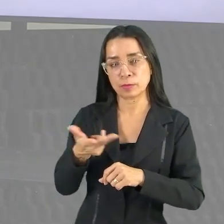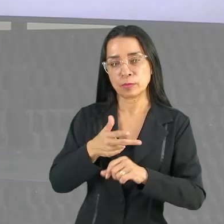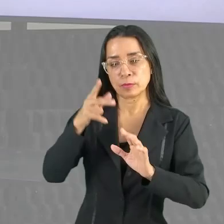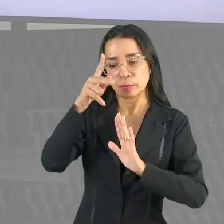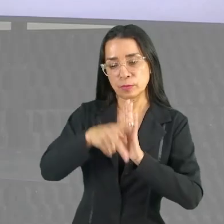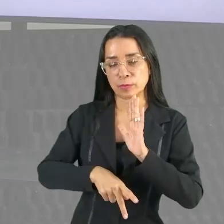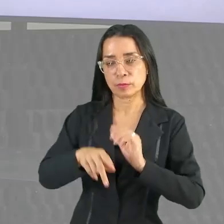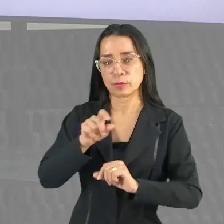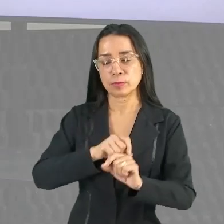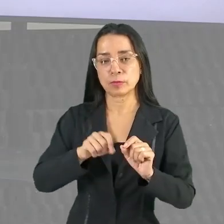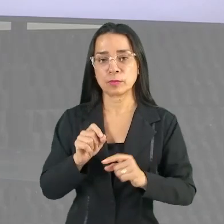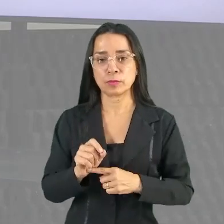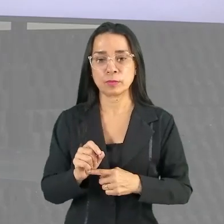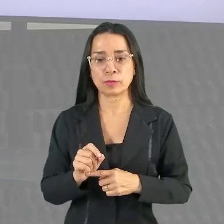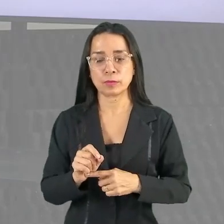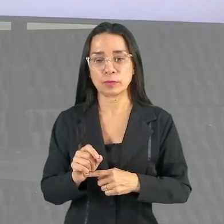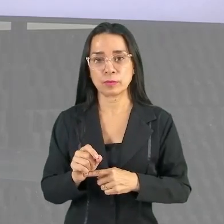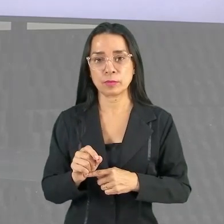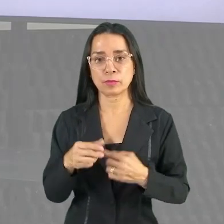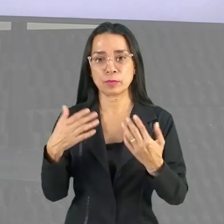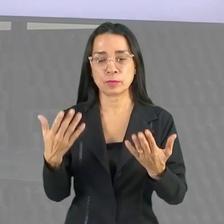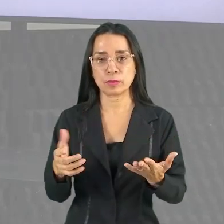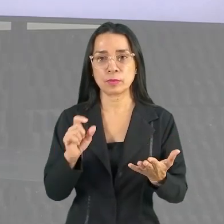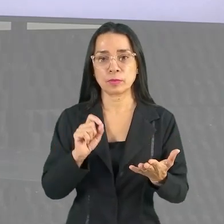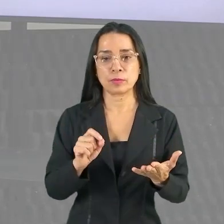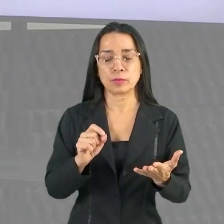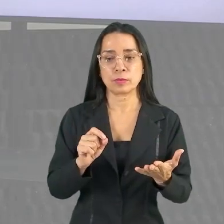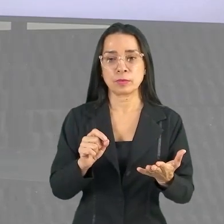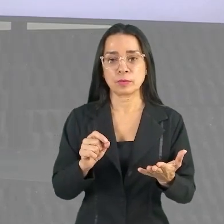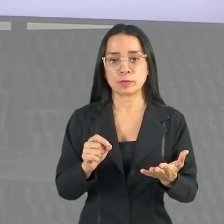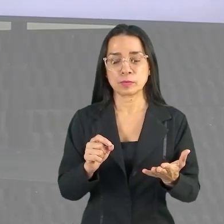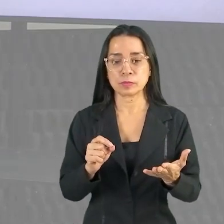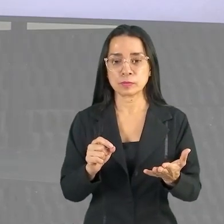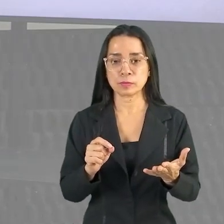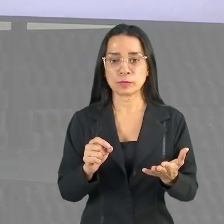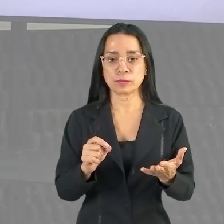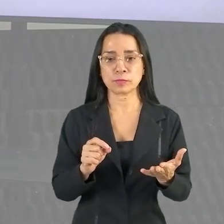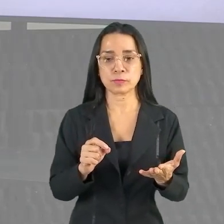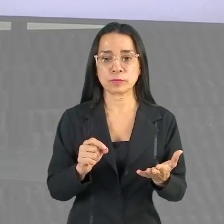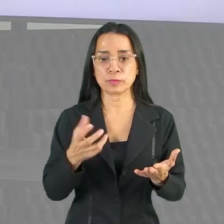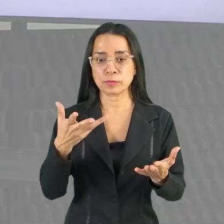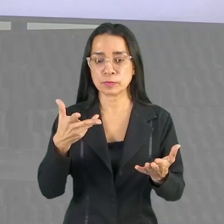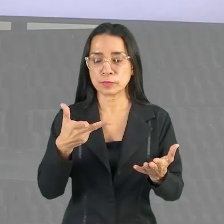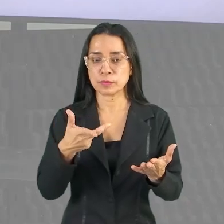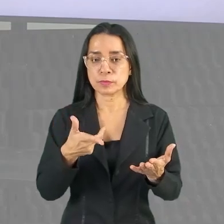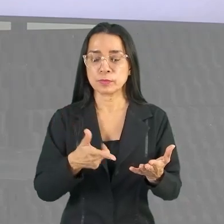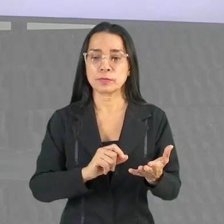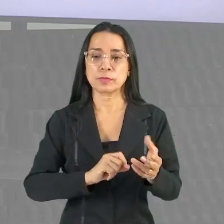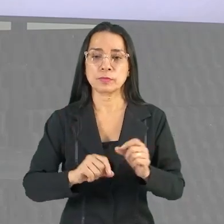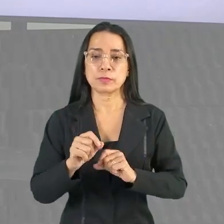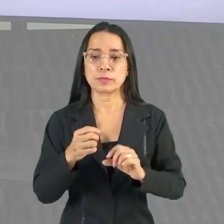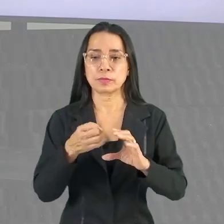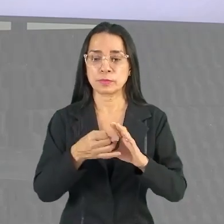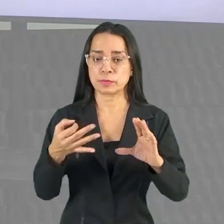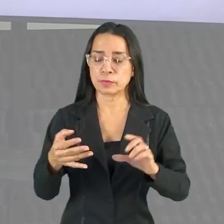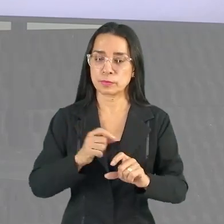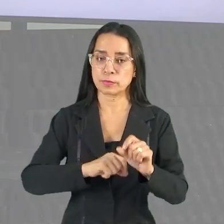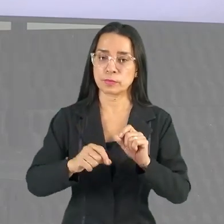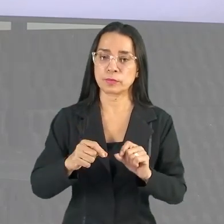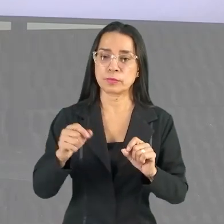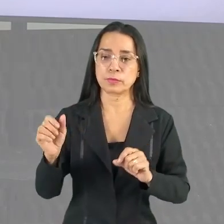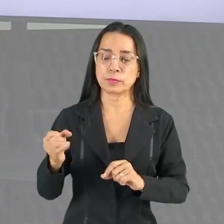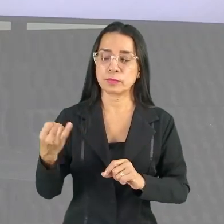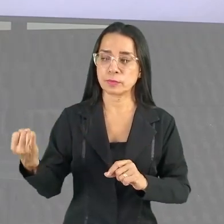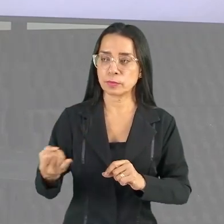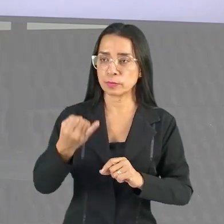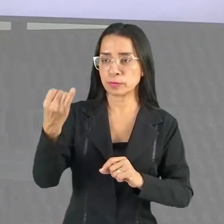potência, tá? Então, são atributos que vão ser de primordial importância para o